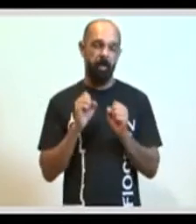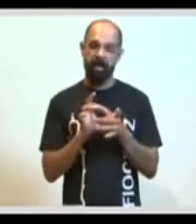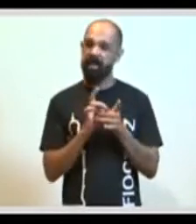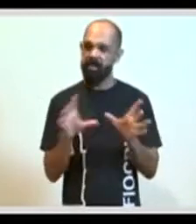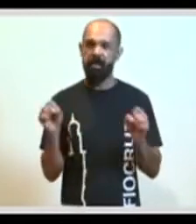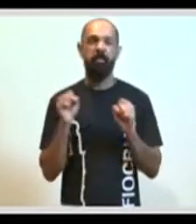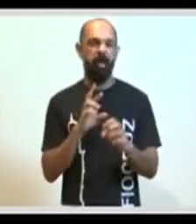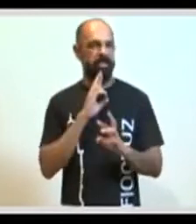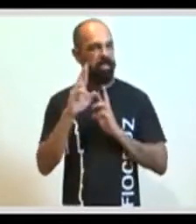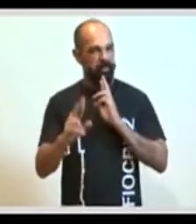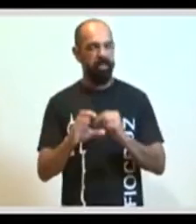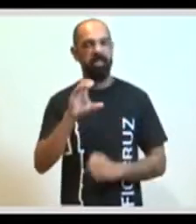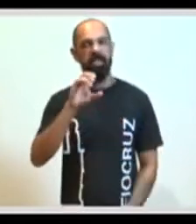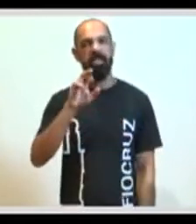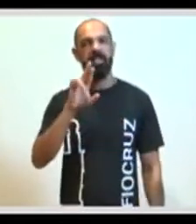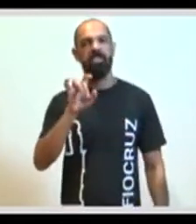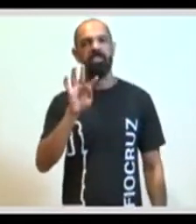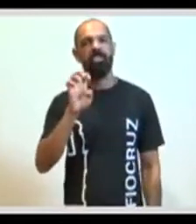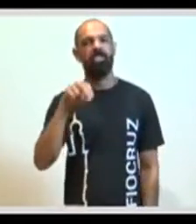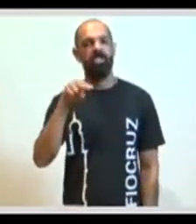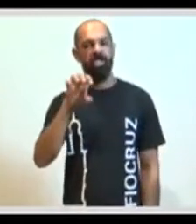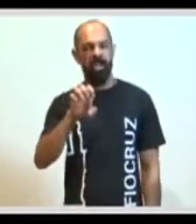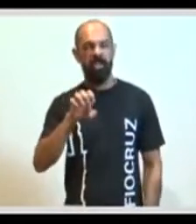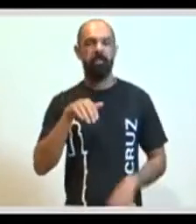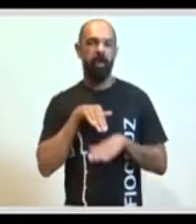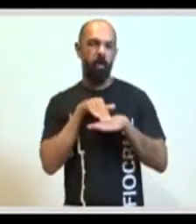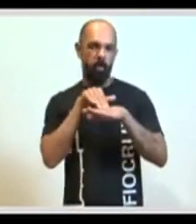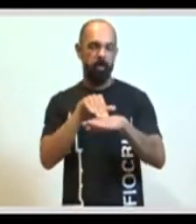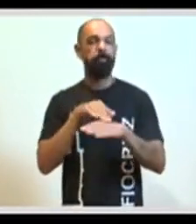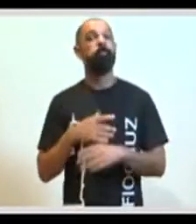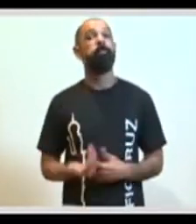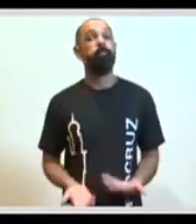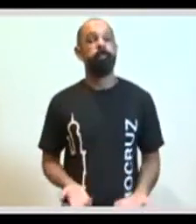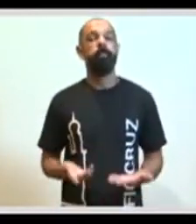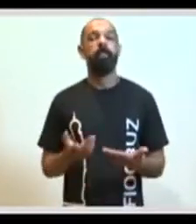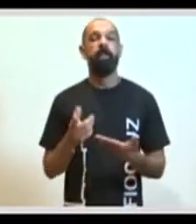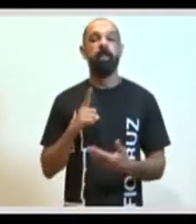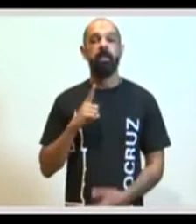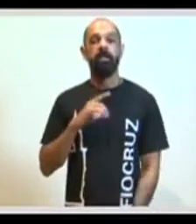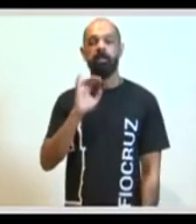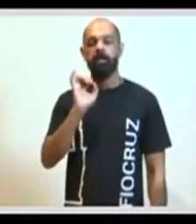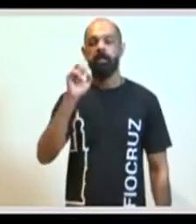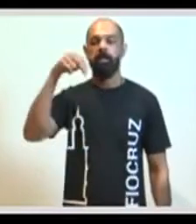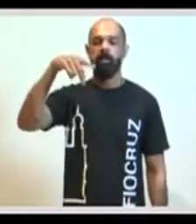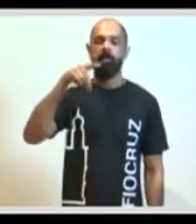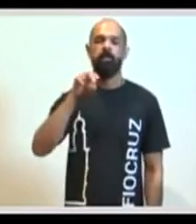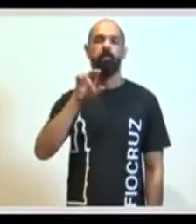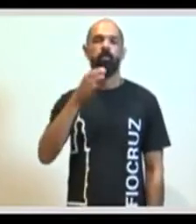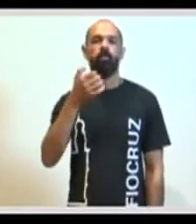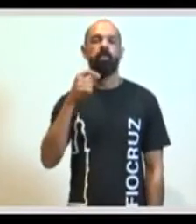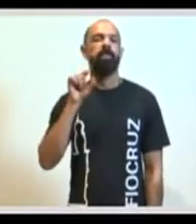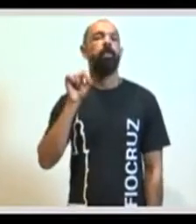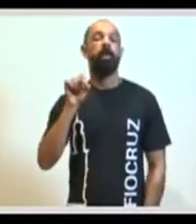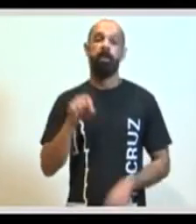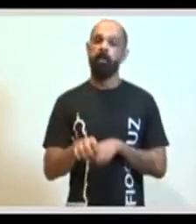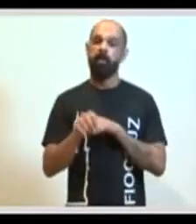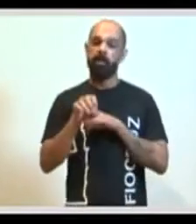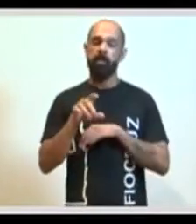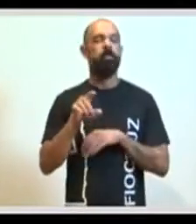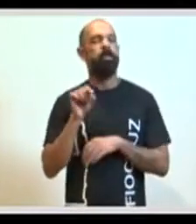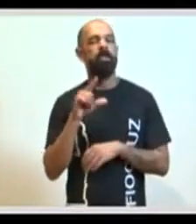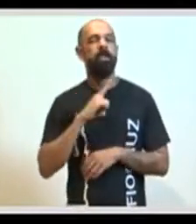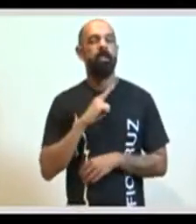à vontade também, Cristiane, para comentar. Essa indução, o ensino, a gente tem